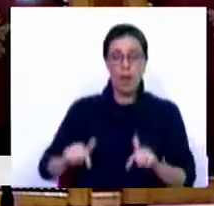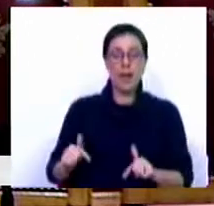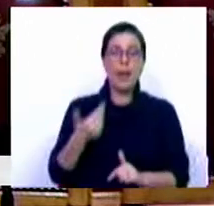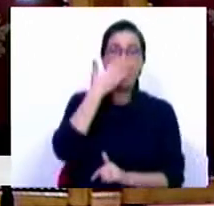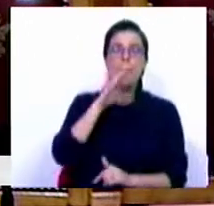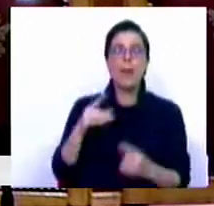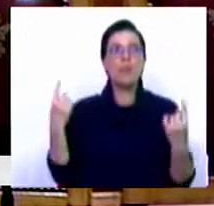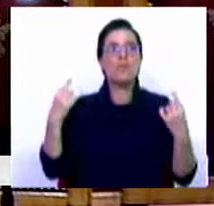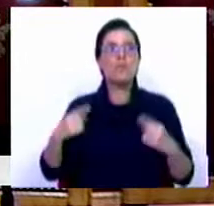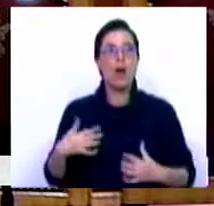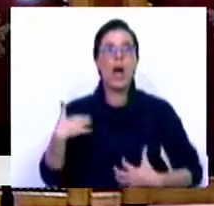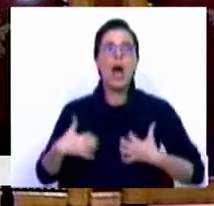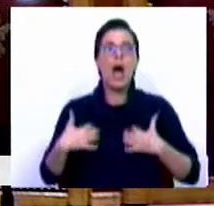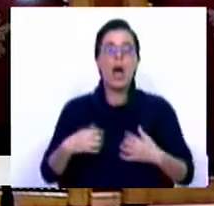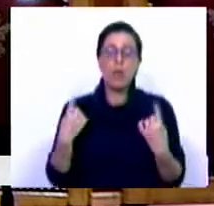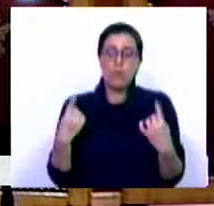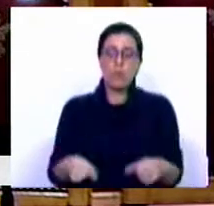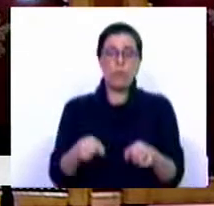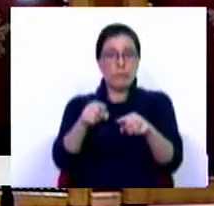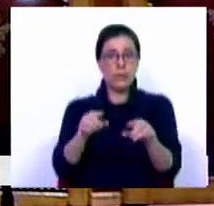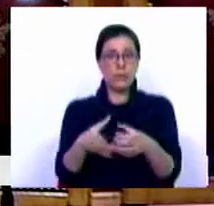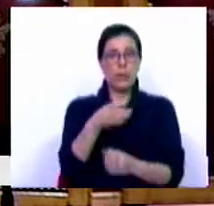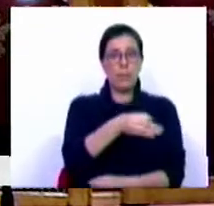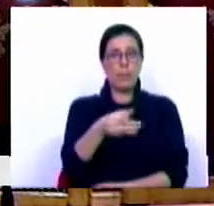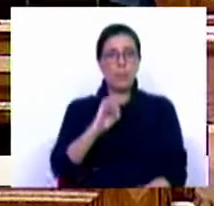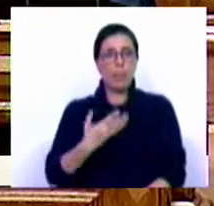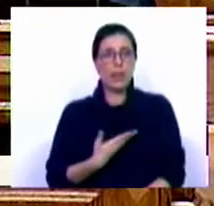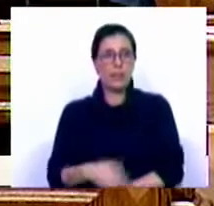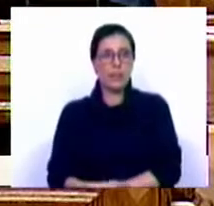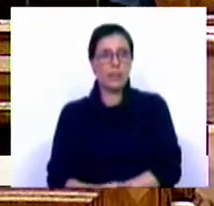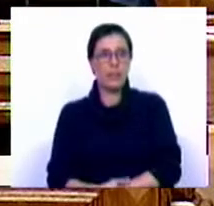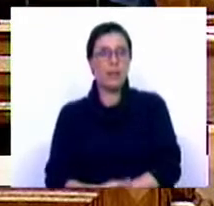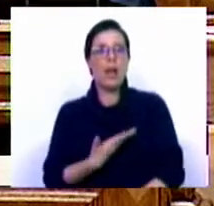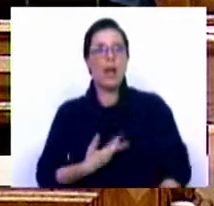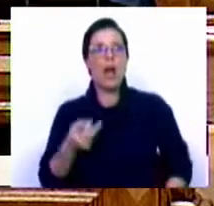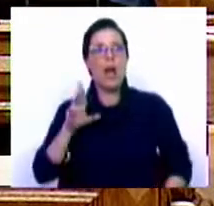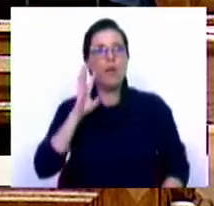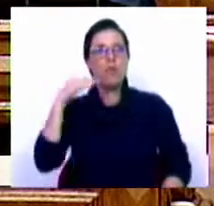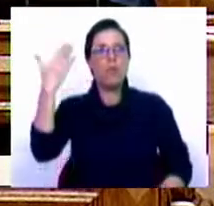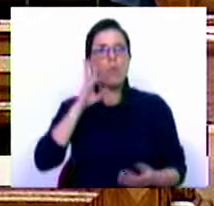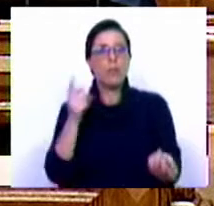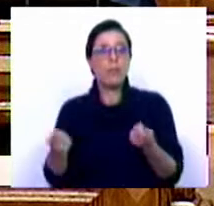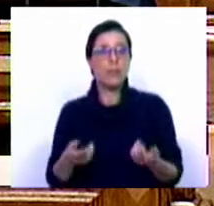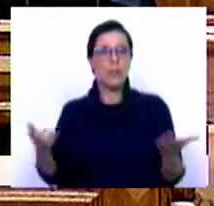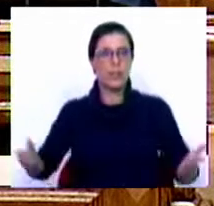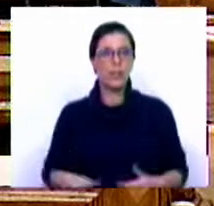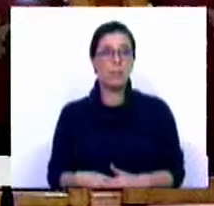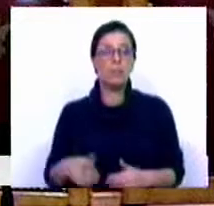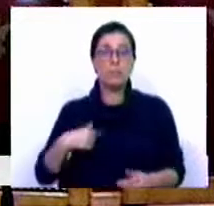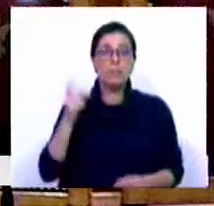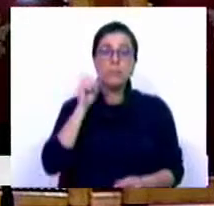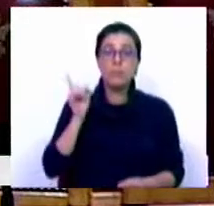parece só haver ansiedade no grupo parlamentar do PPD-PSD, de antigos, talvez de futuros dirigentes. Não